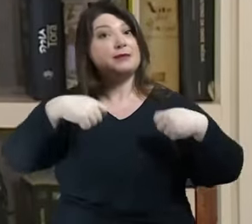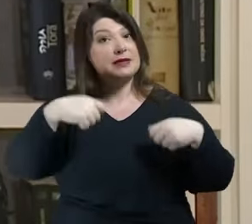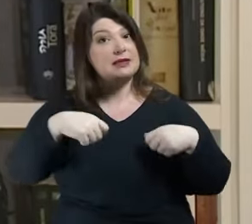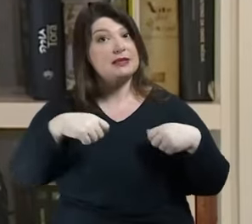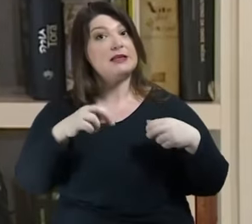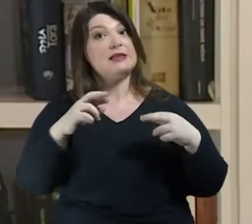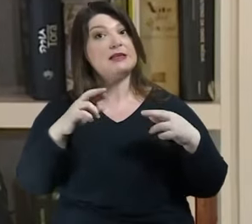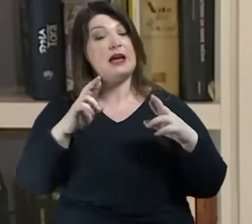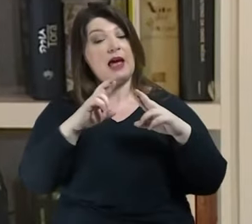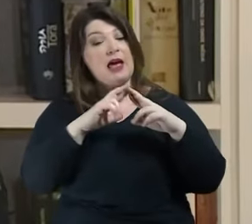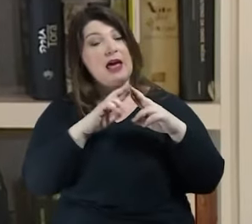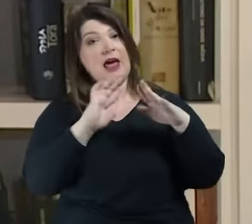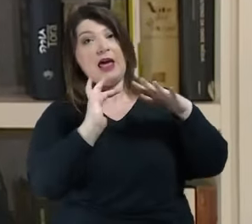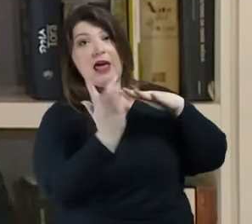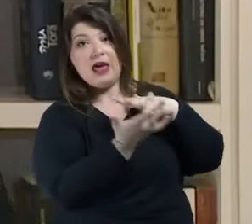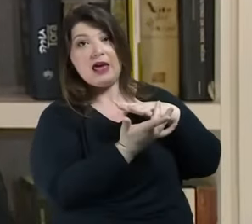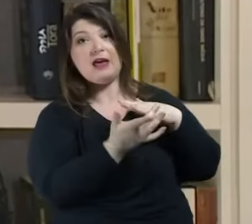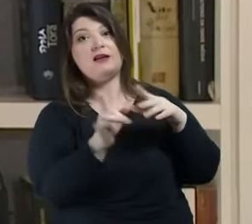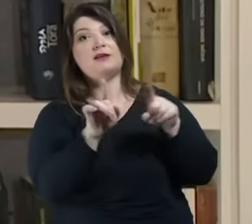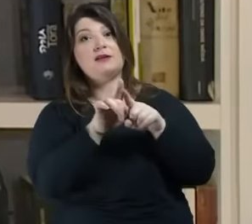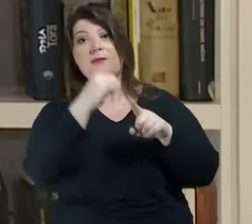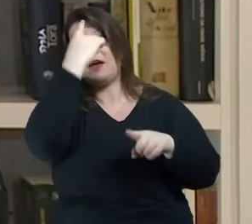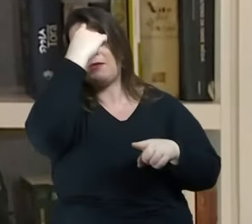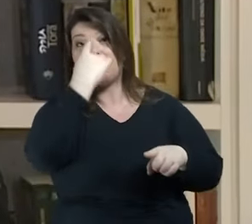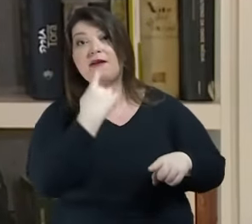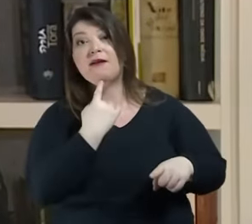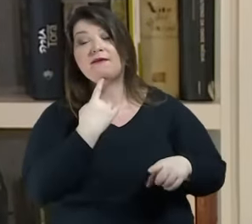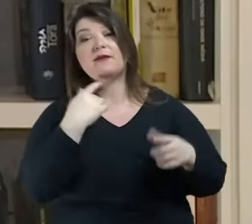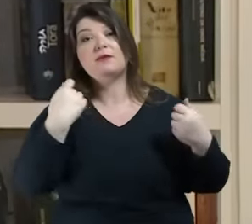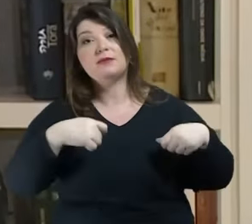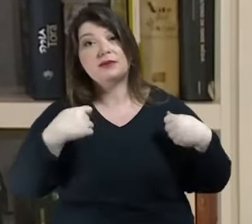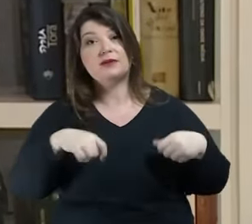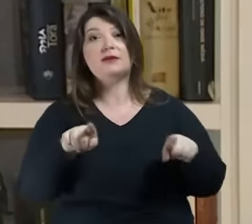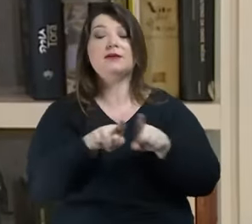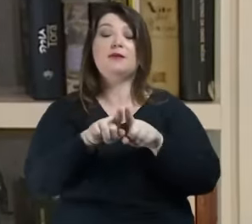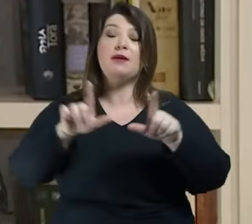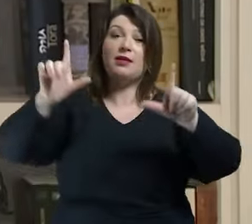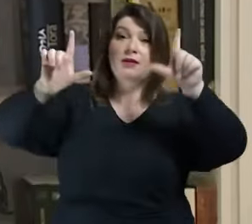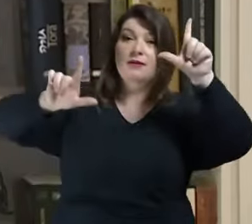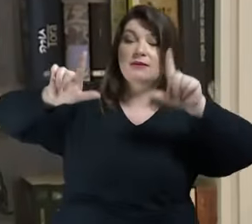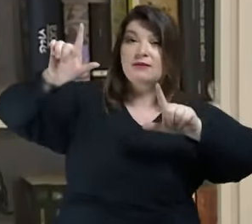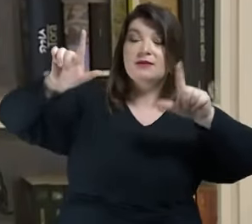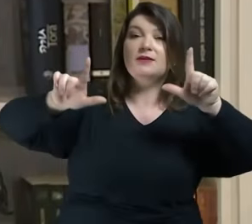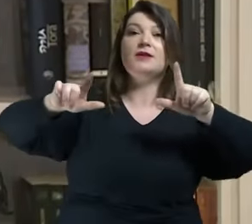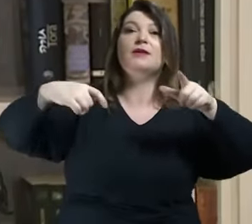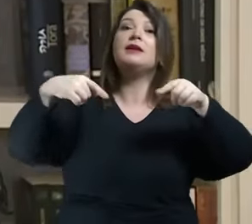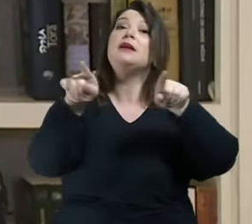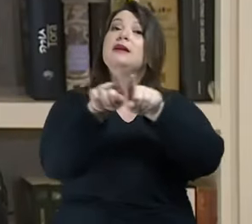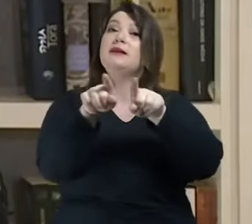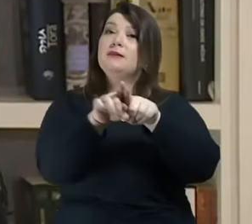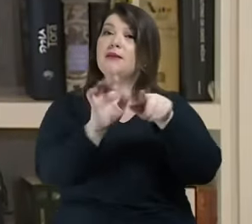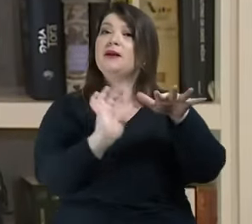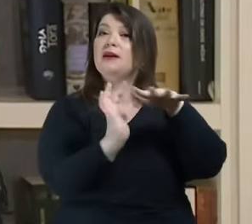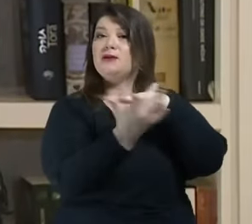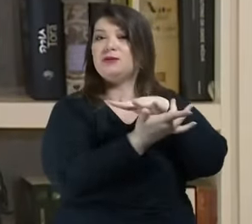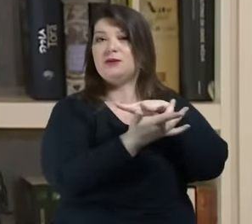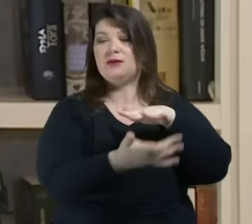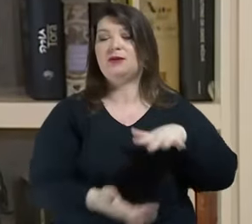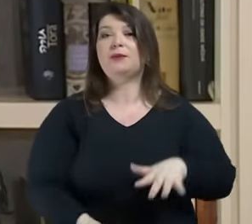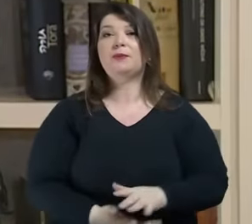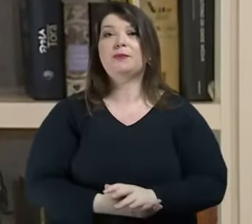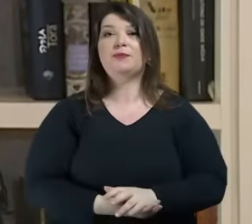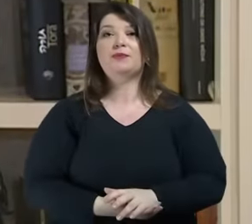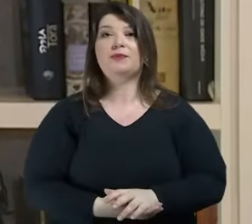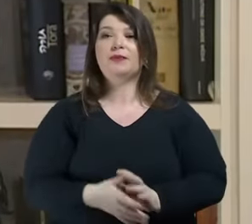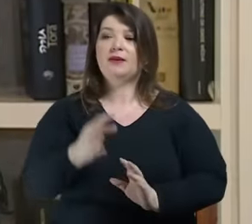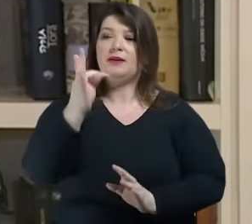precisa de uma influência televisiva midiática e também nas redes sociais esse tartufismo